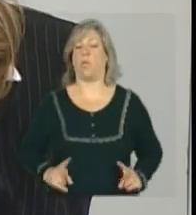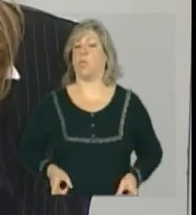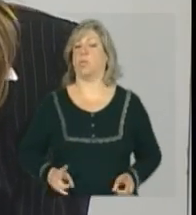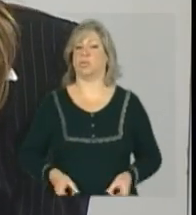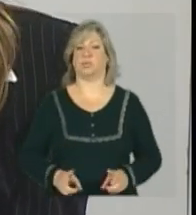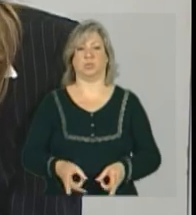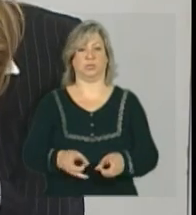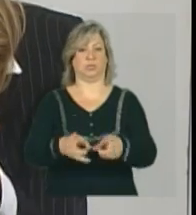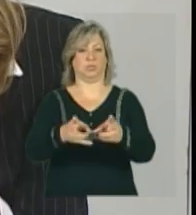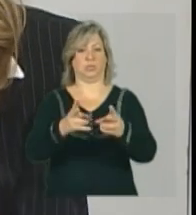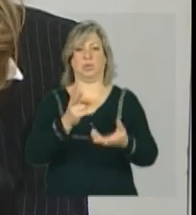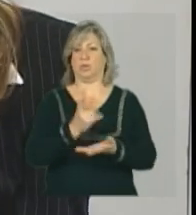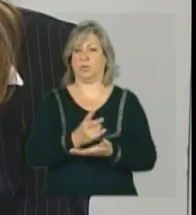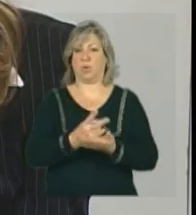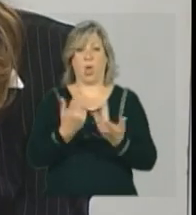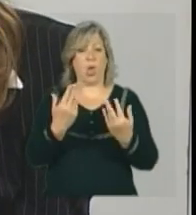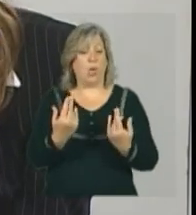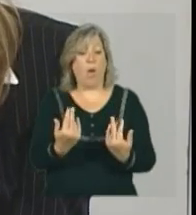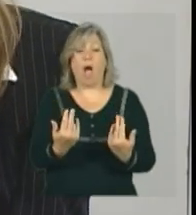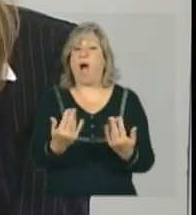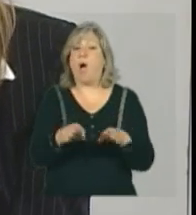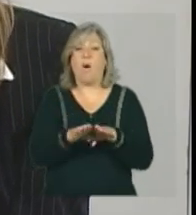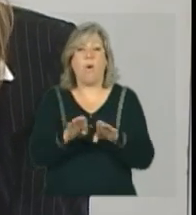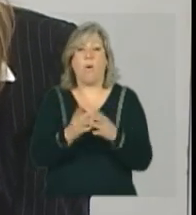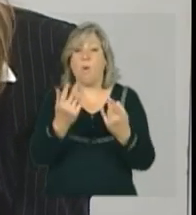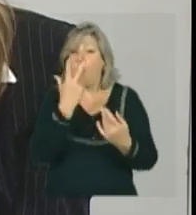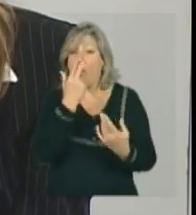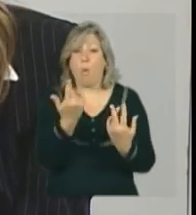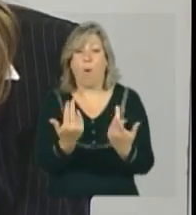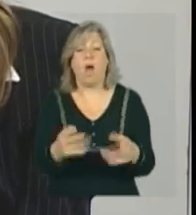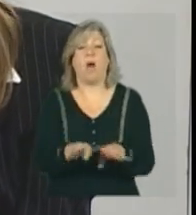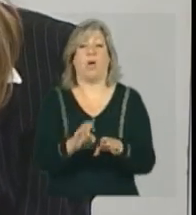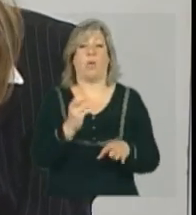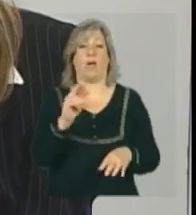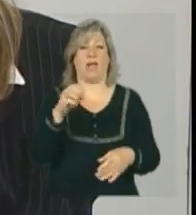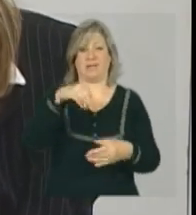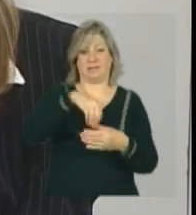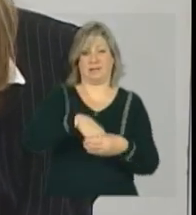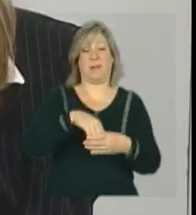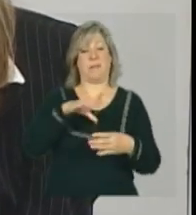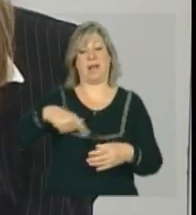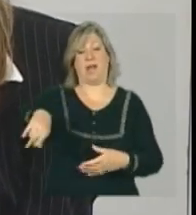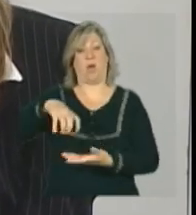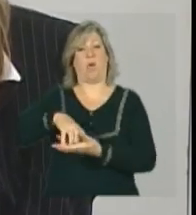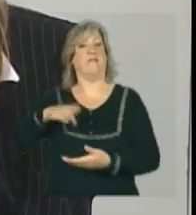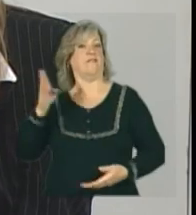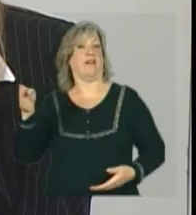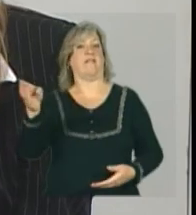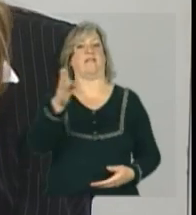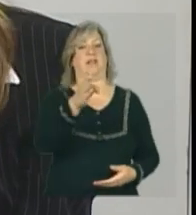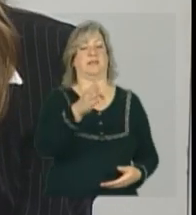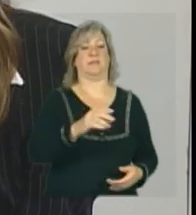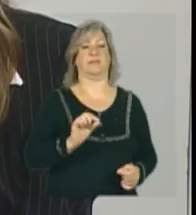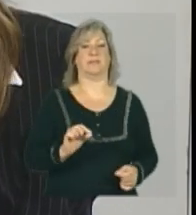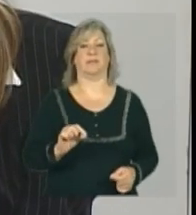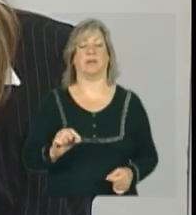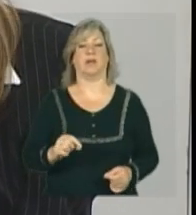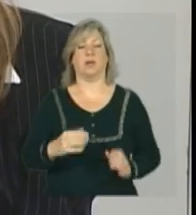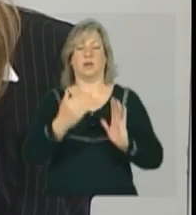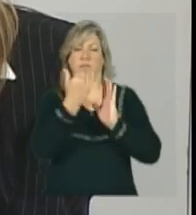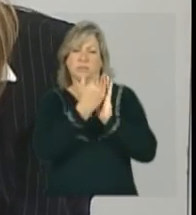que é quando ele é executado dentro do CRAS, ele é continuado. E a partir de um cronograma, um calendário